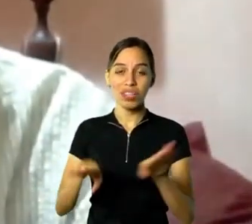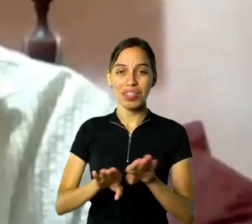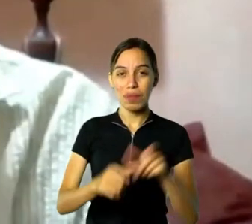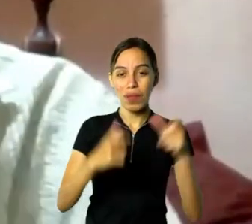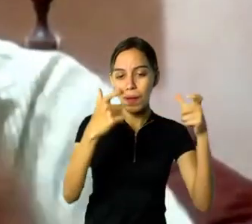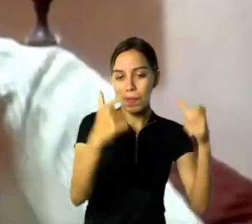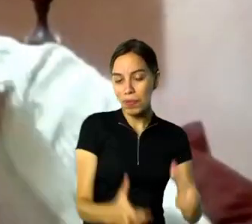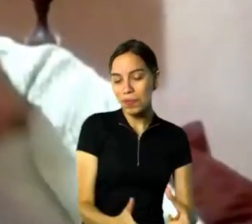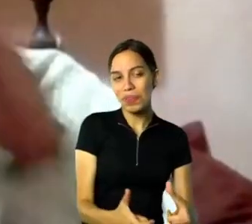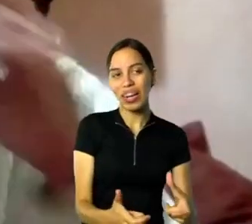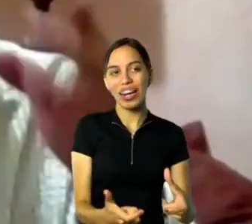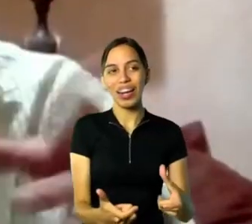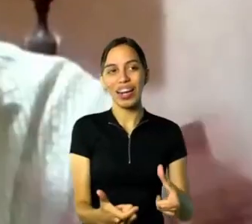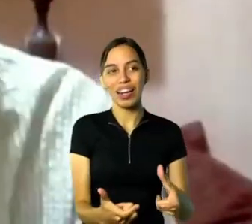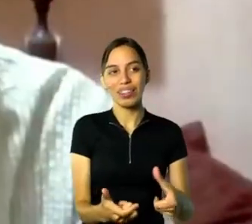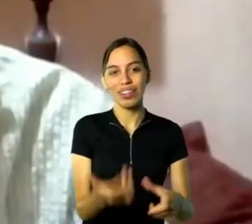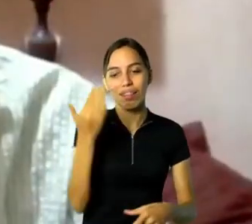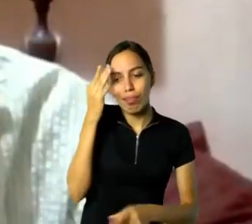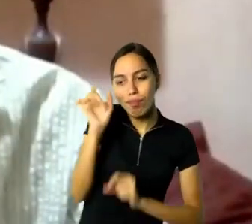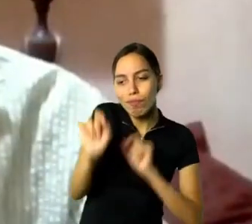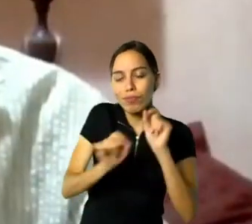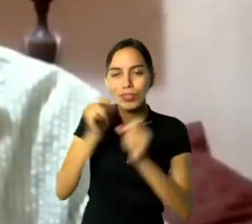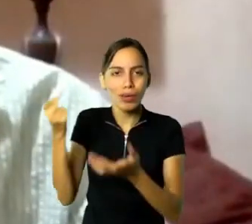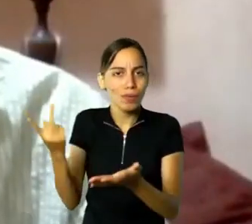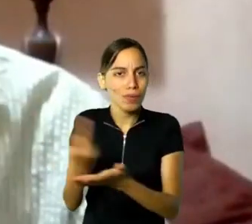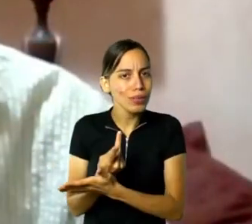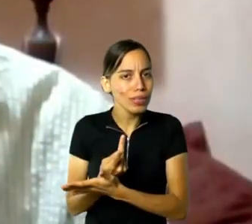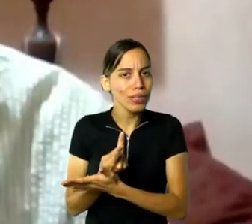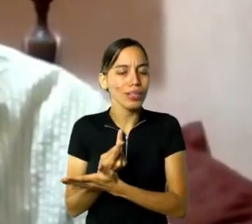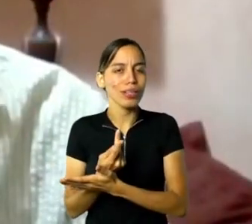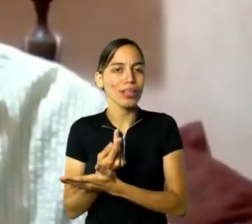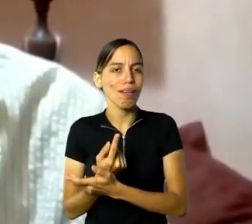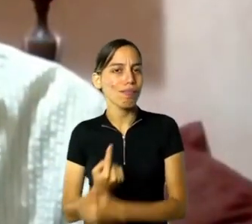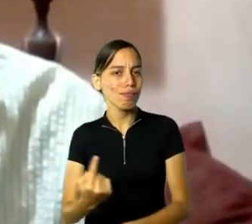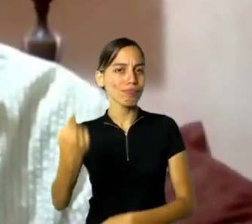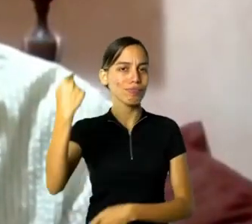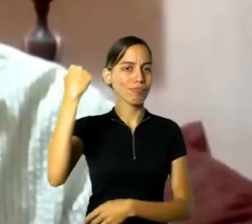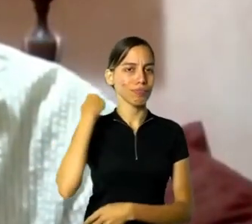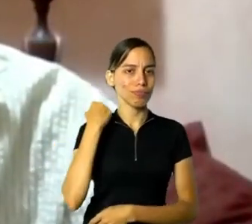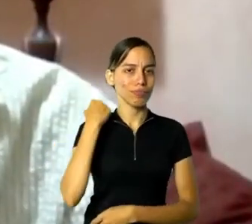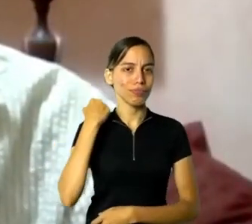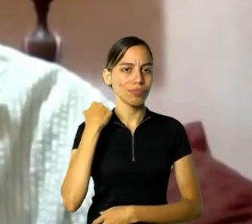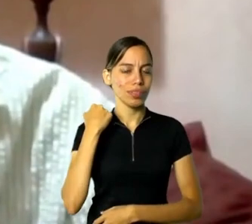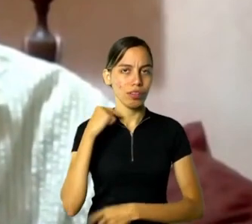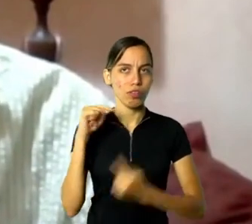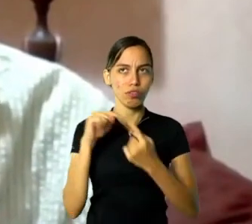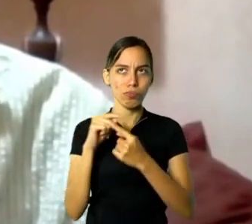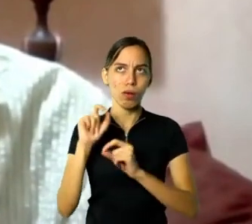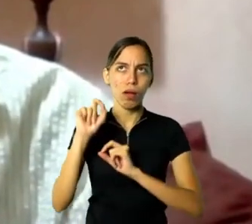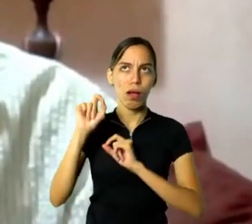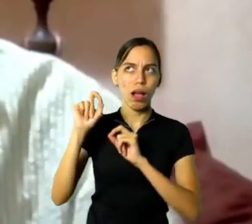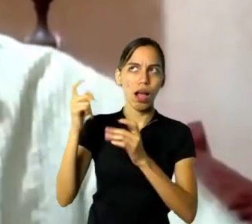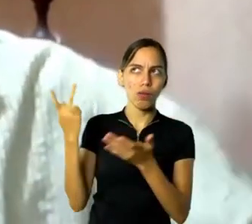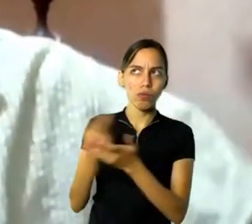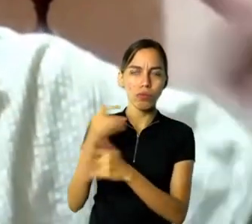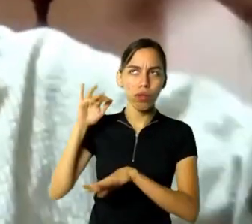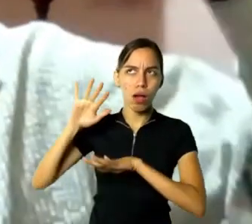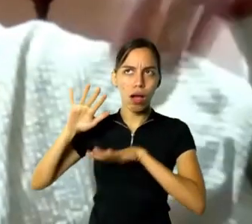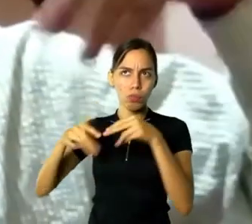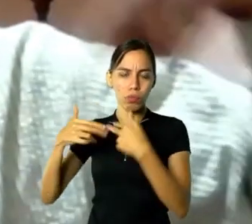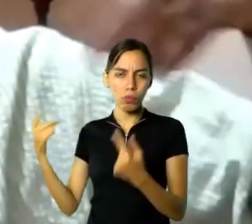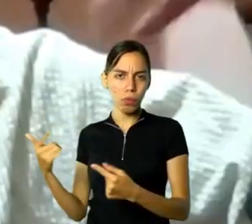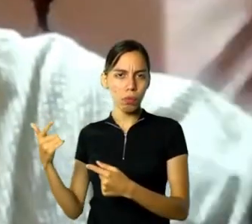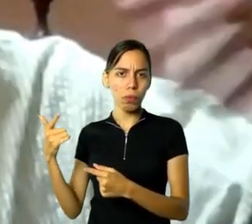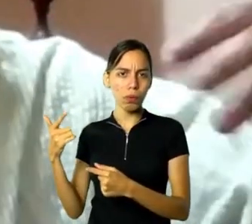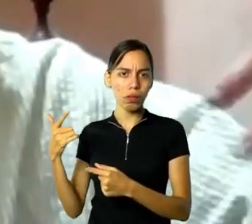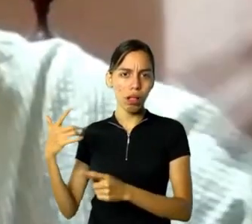entender tudo o que estava acontecendo na época daquela pessoa que influenciou na vida dela, de alguma forma, ou que influenciou